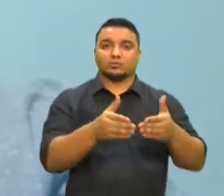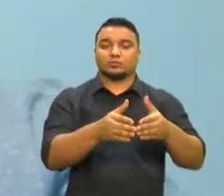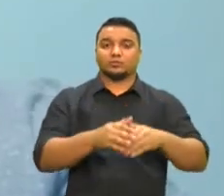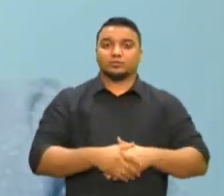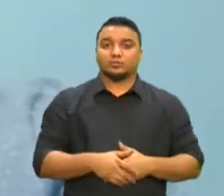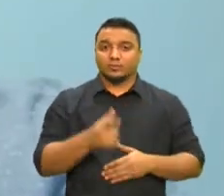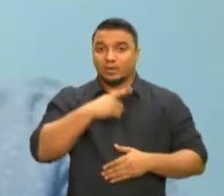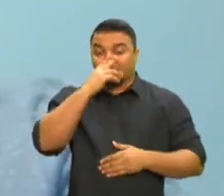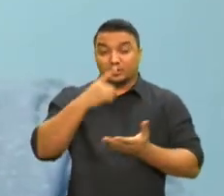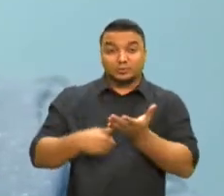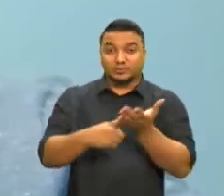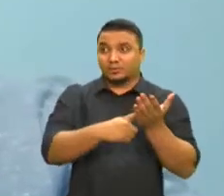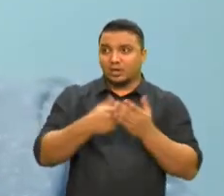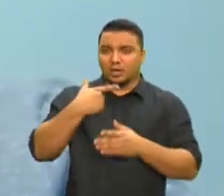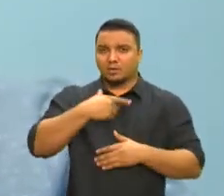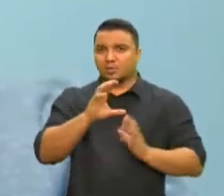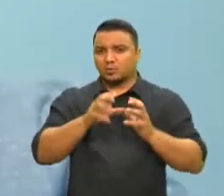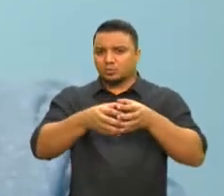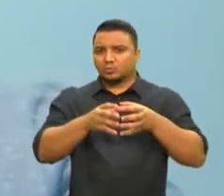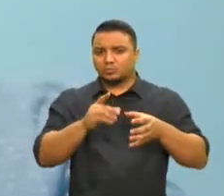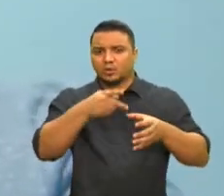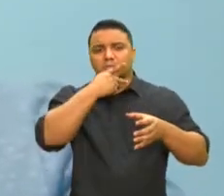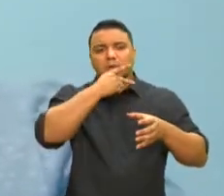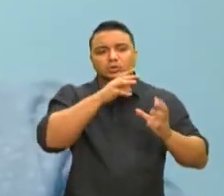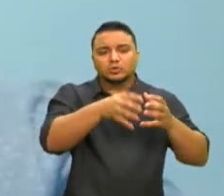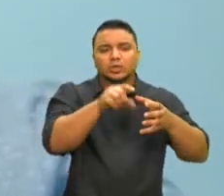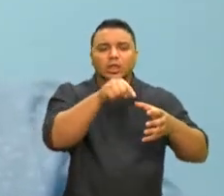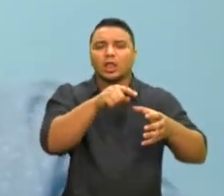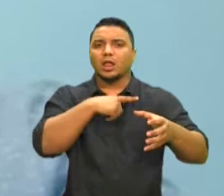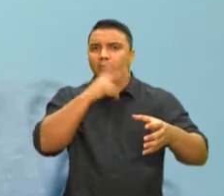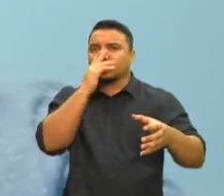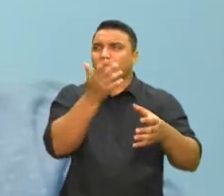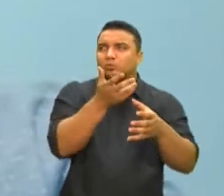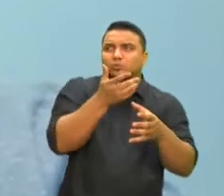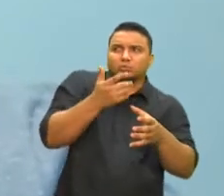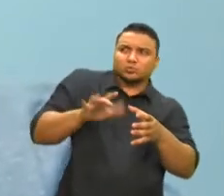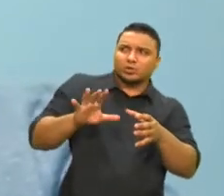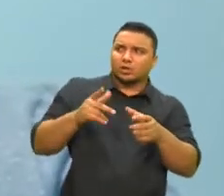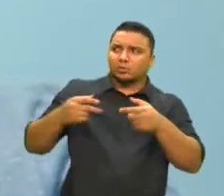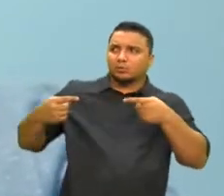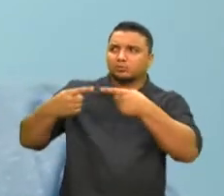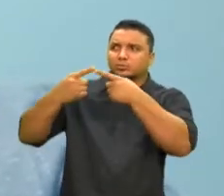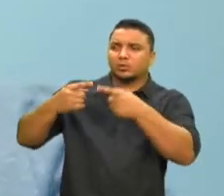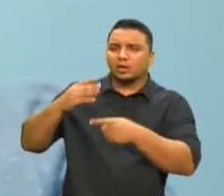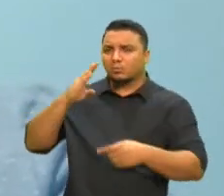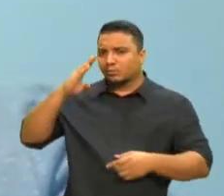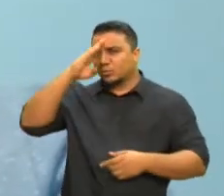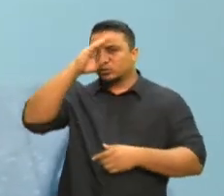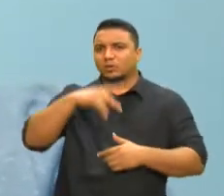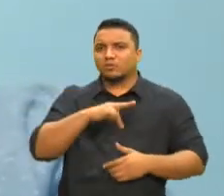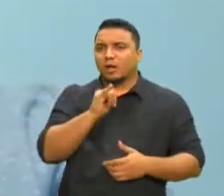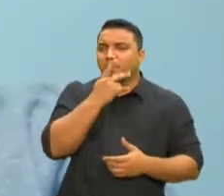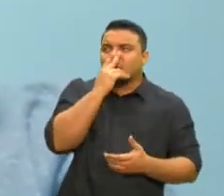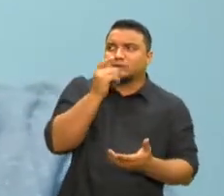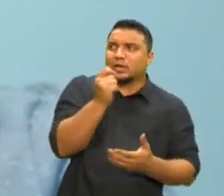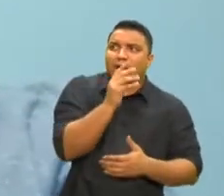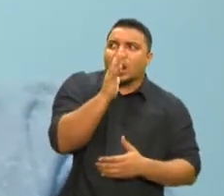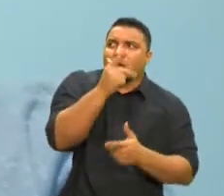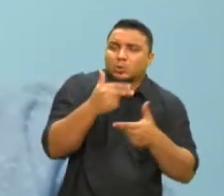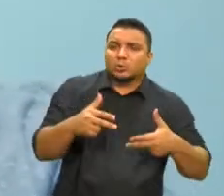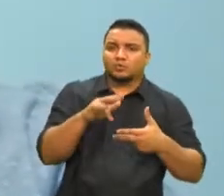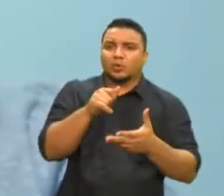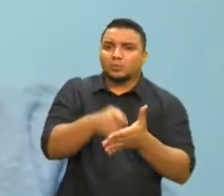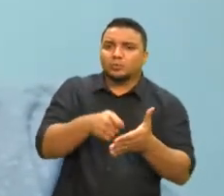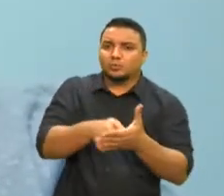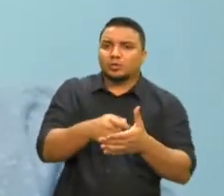os partidos que formam o Centrão passam a cobrar mais caro, passam a disponibilizar um